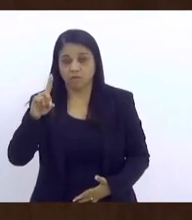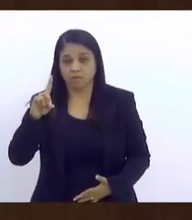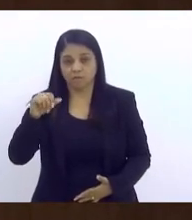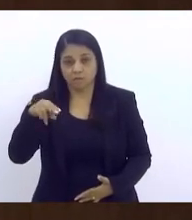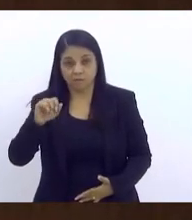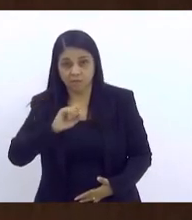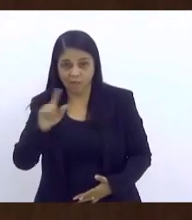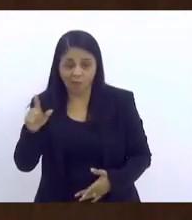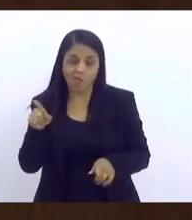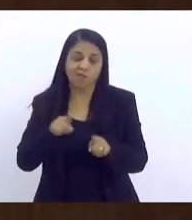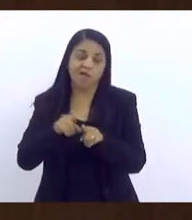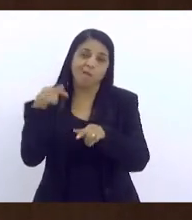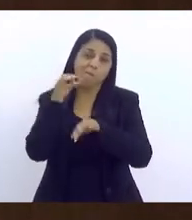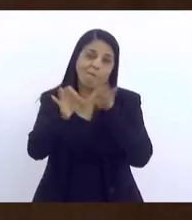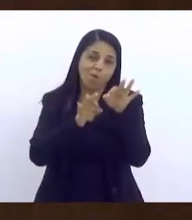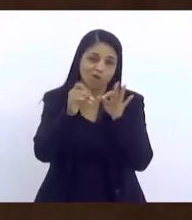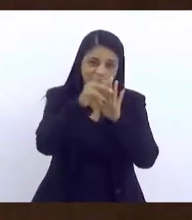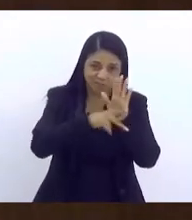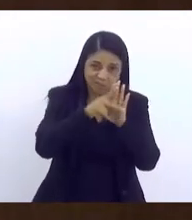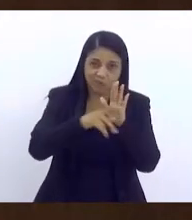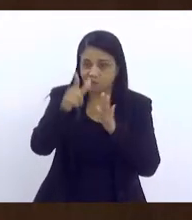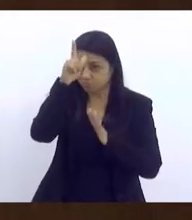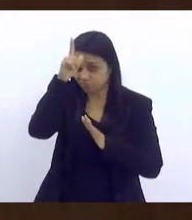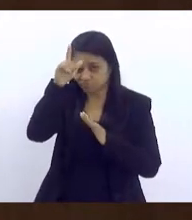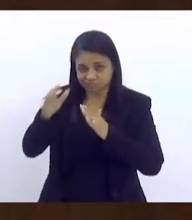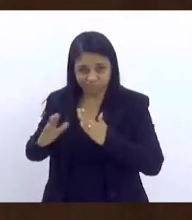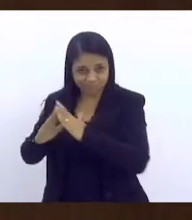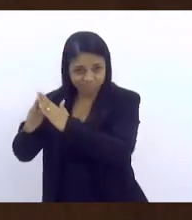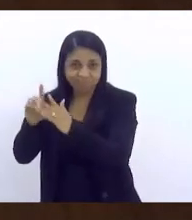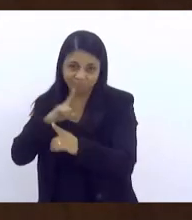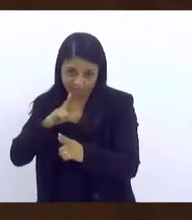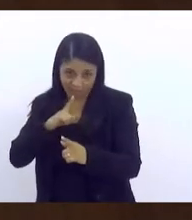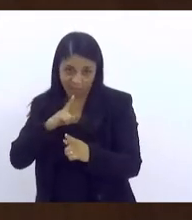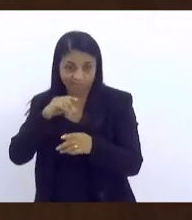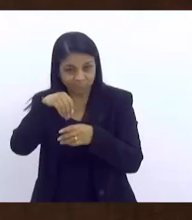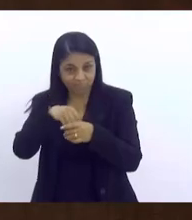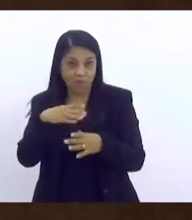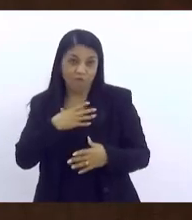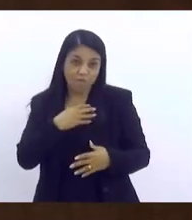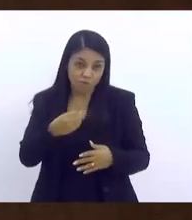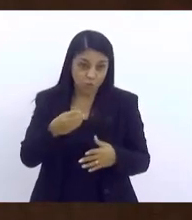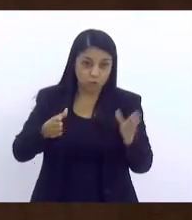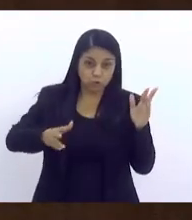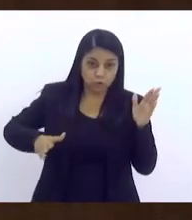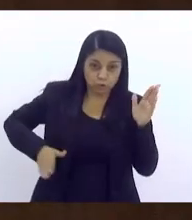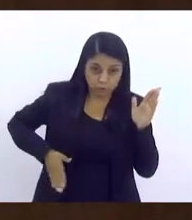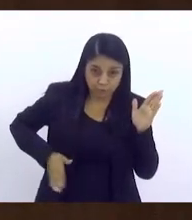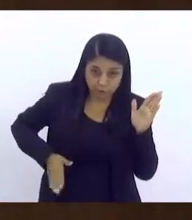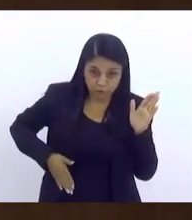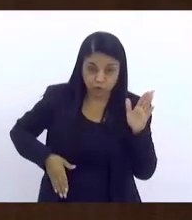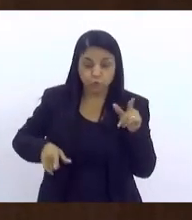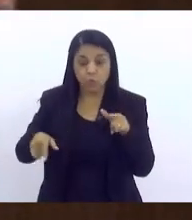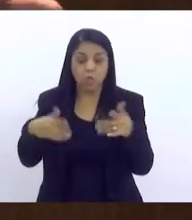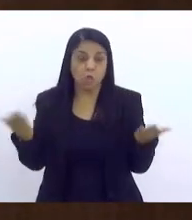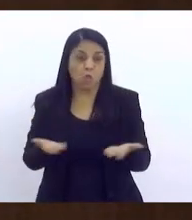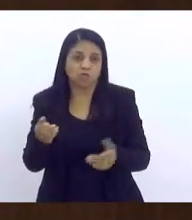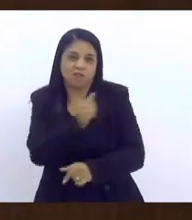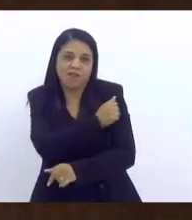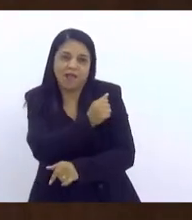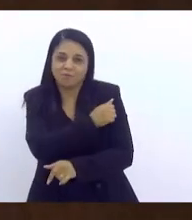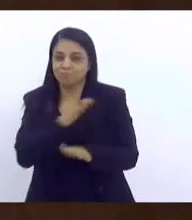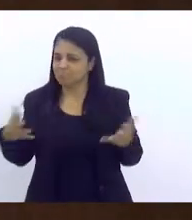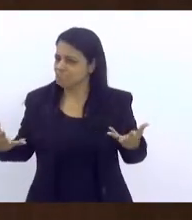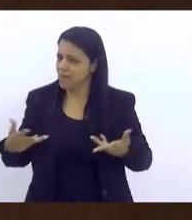ele já deixou até de helicóptero ali no Alemão. Esse era filho de bandido, e, no entanto, ele é um aluno exemplar.